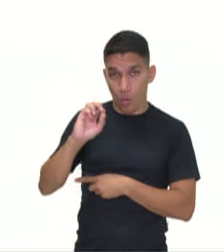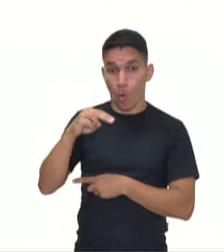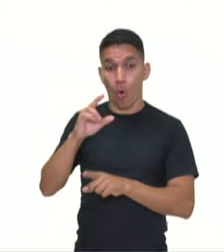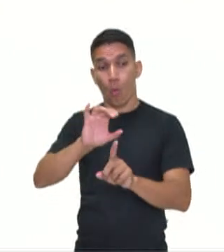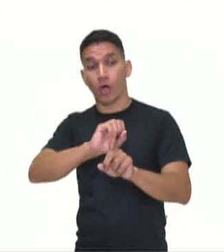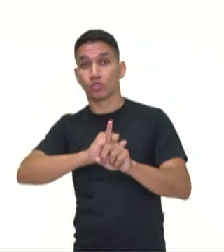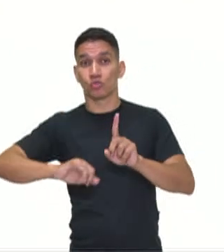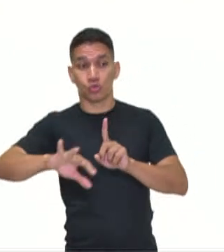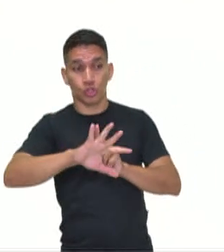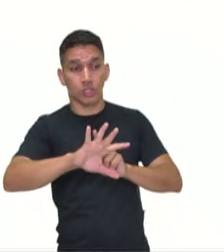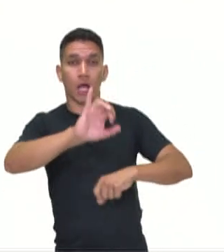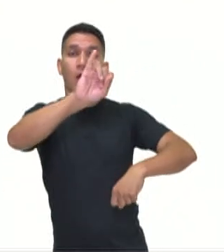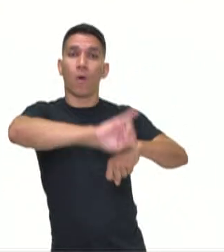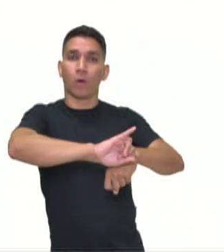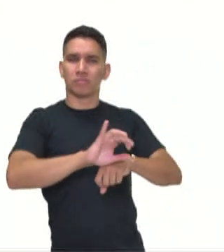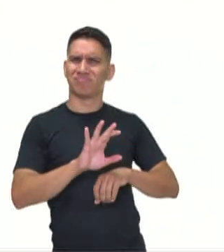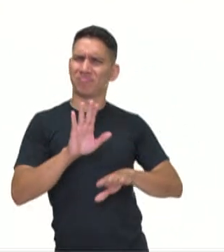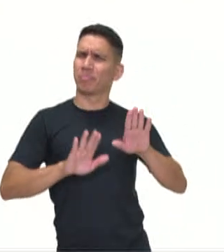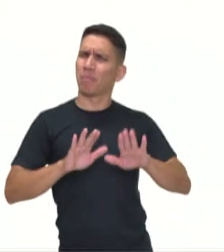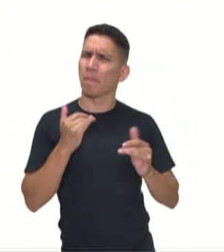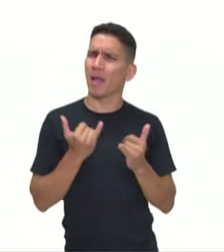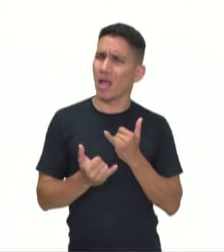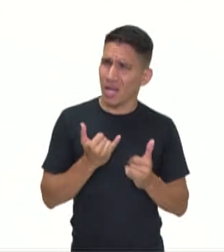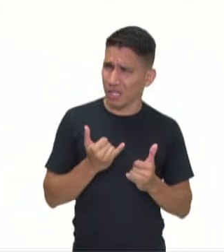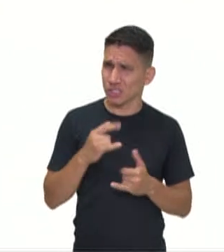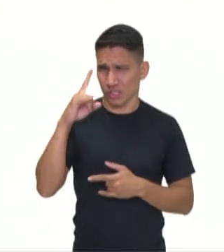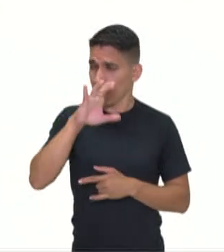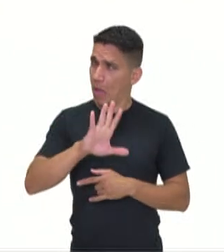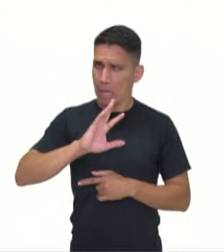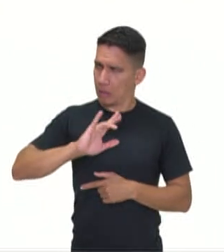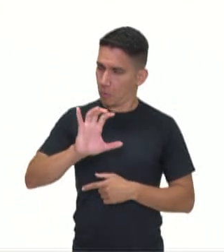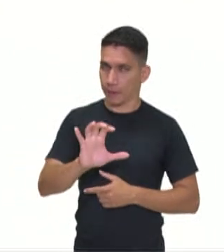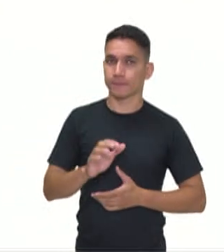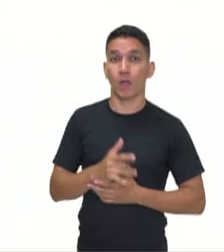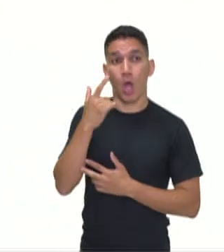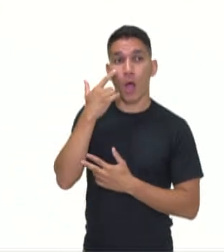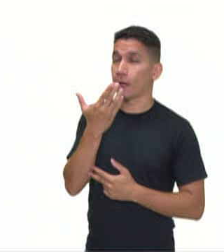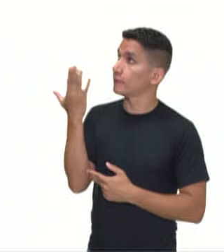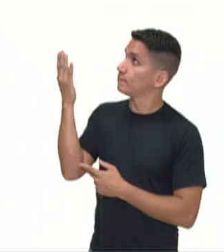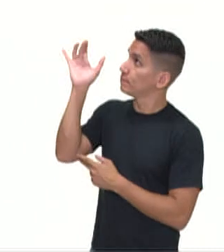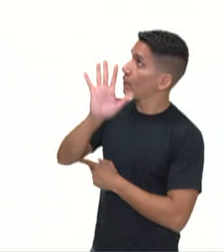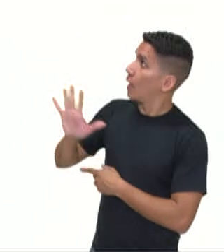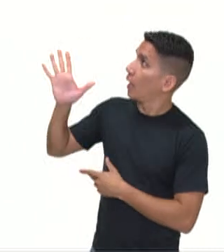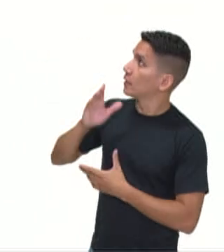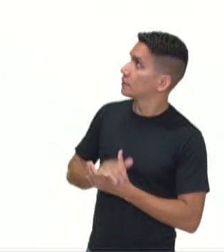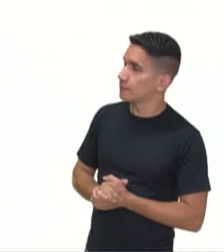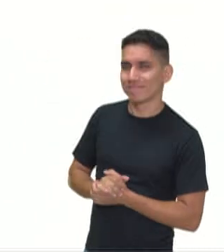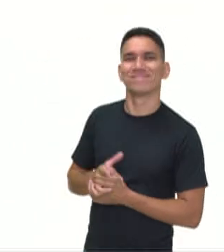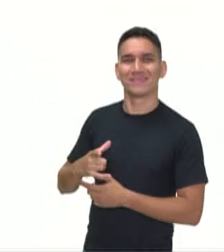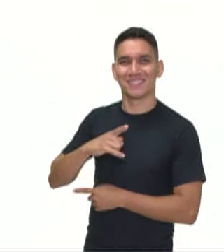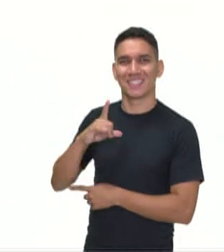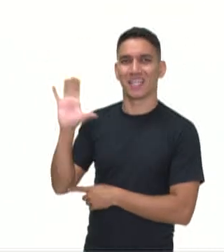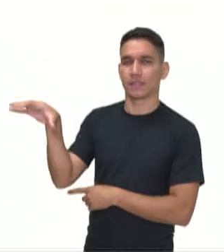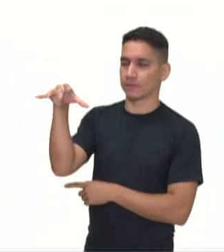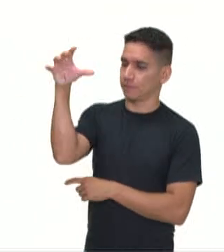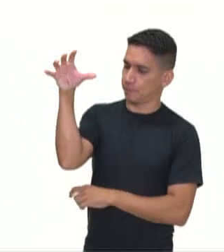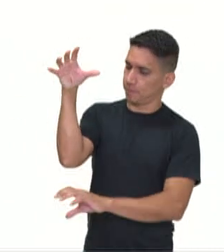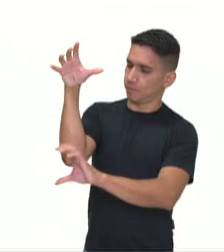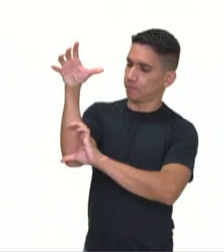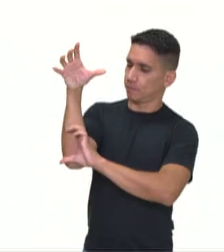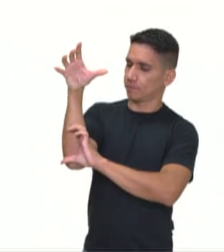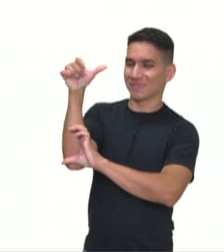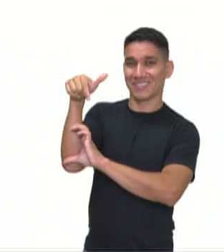objeto. Parece difícil, mas não é tanto assim. Vejam essa imagem aqui, então nós temos uma lixeira bem